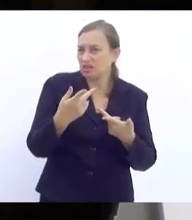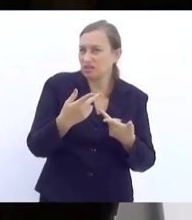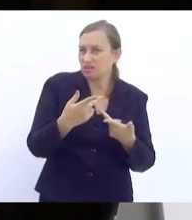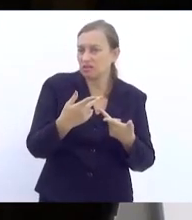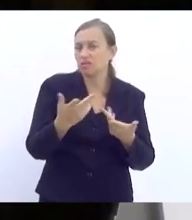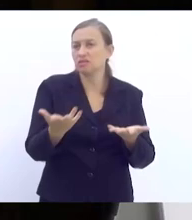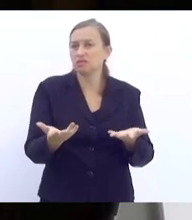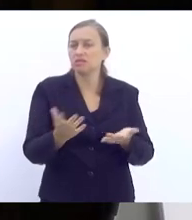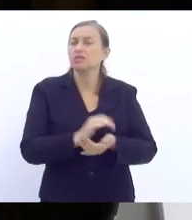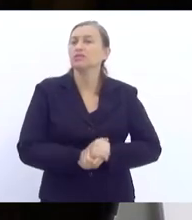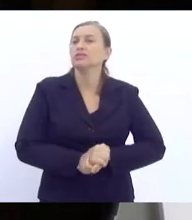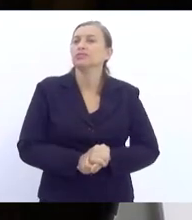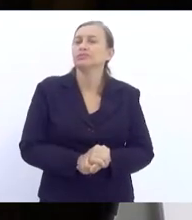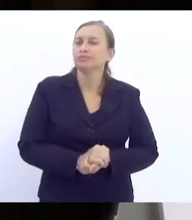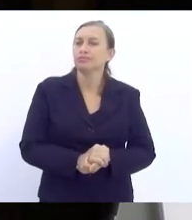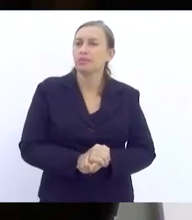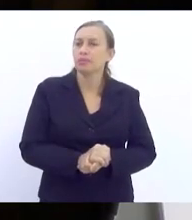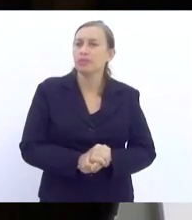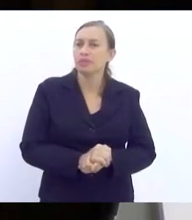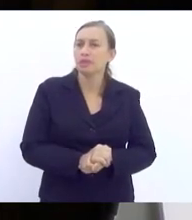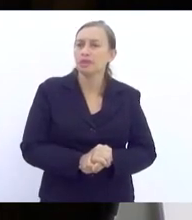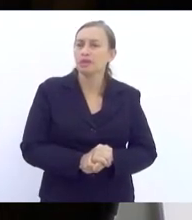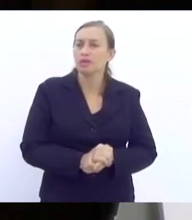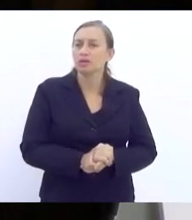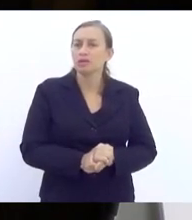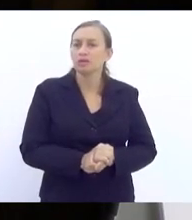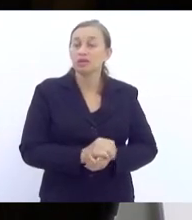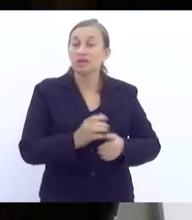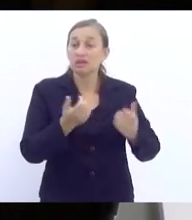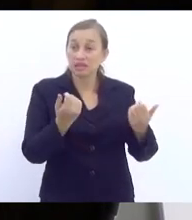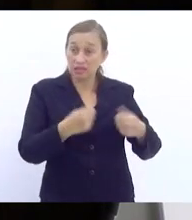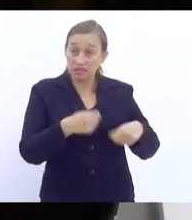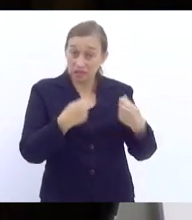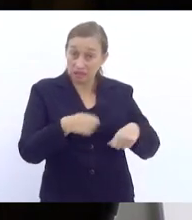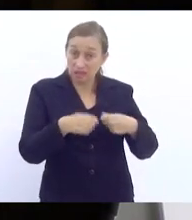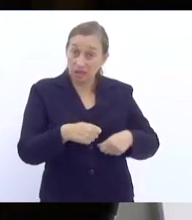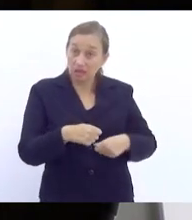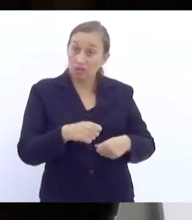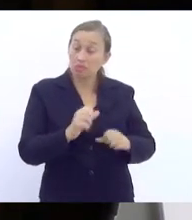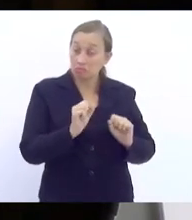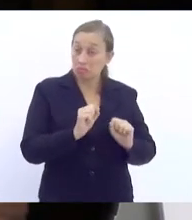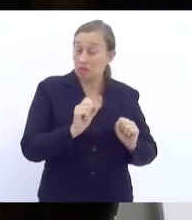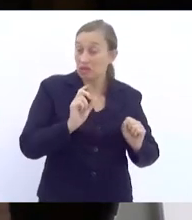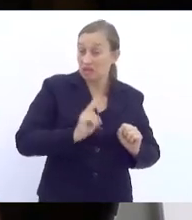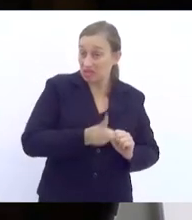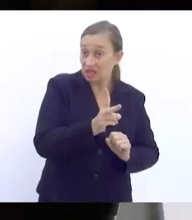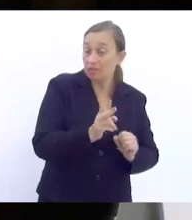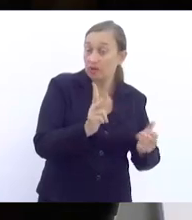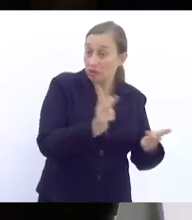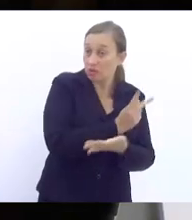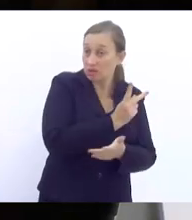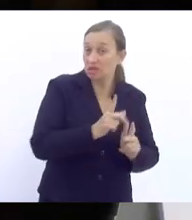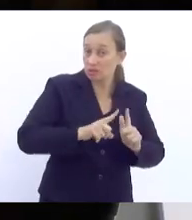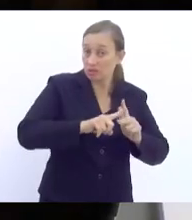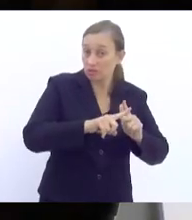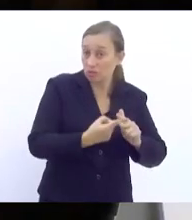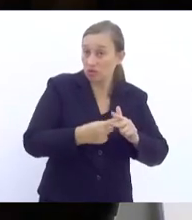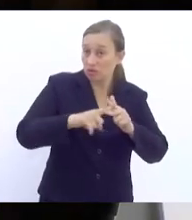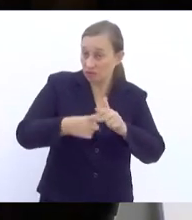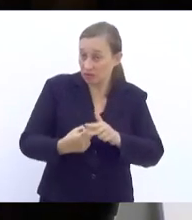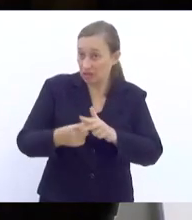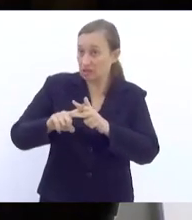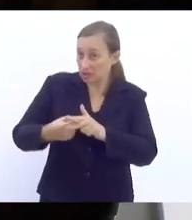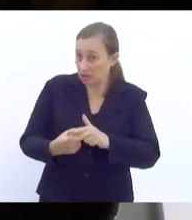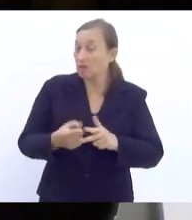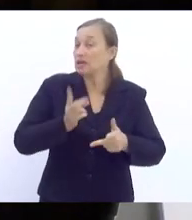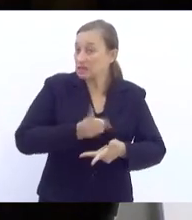As reconfigurações são outras. As demandas podem ser outras. Sempre acontecem reconfigurações diante